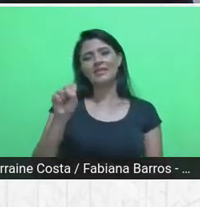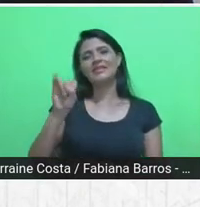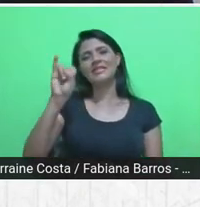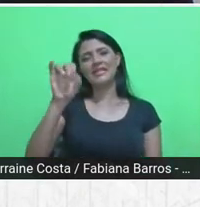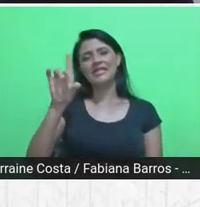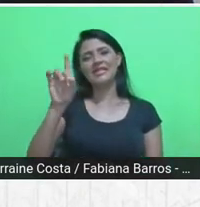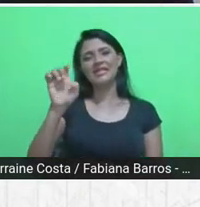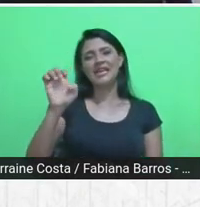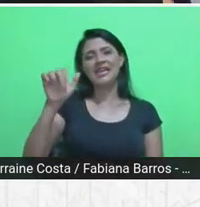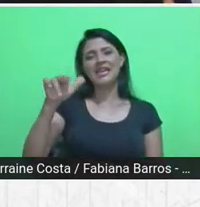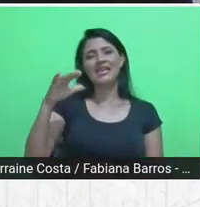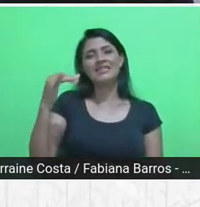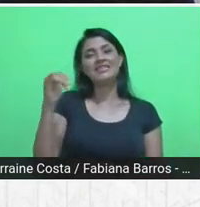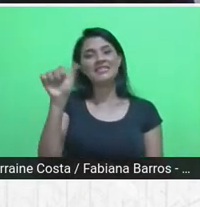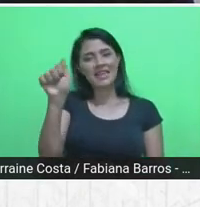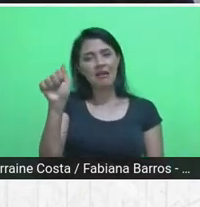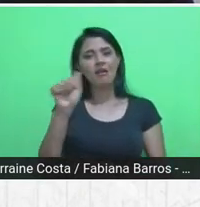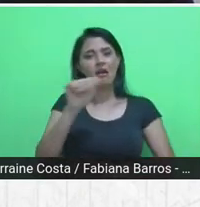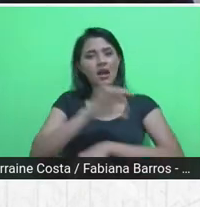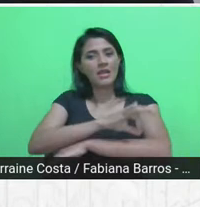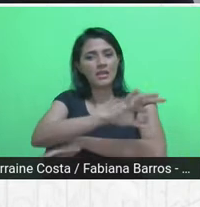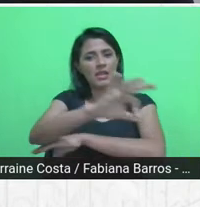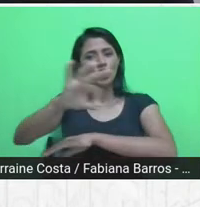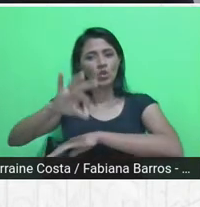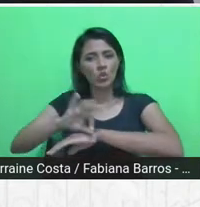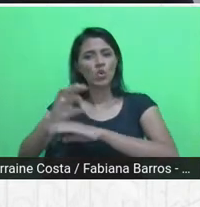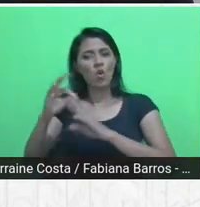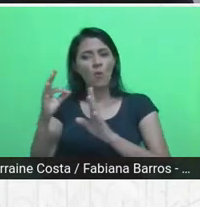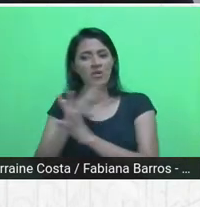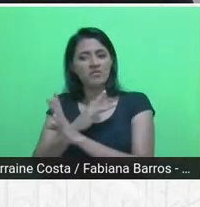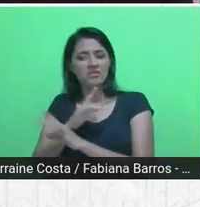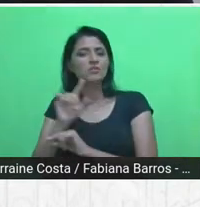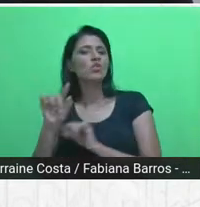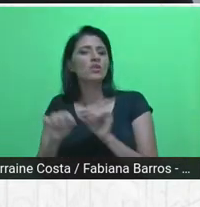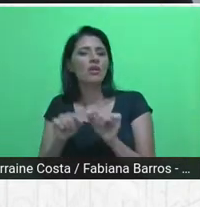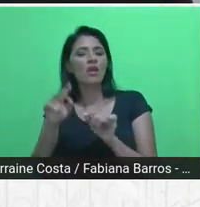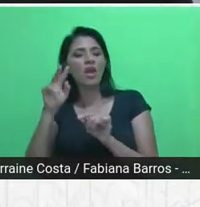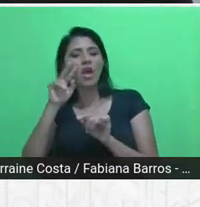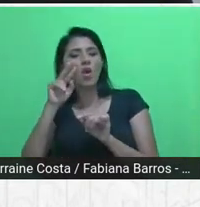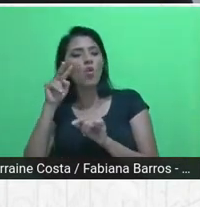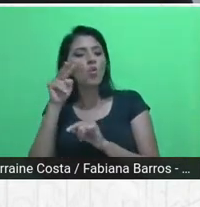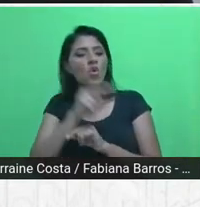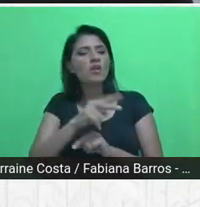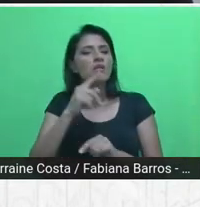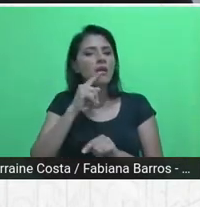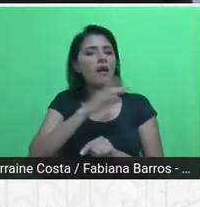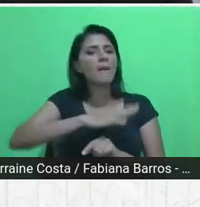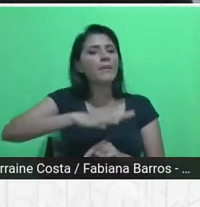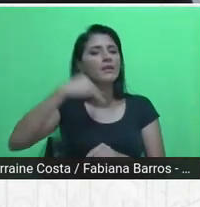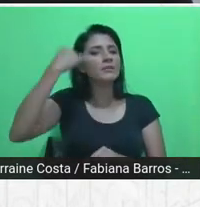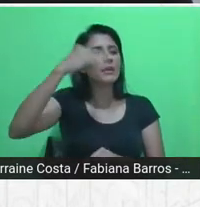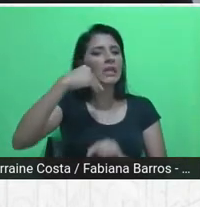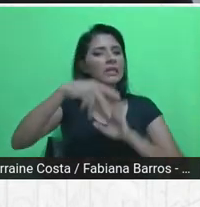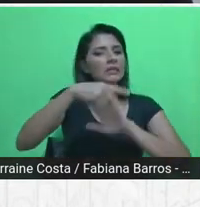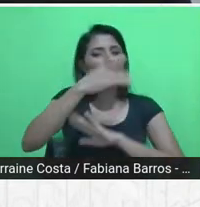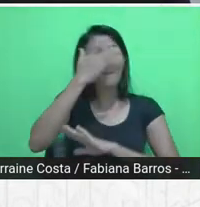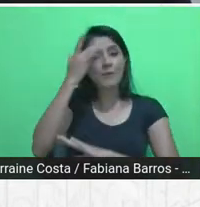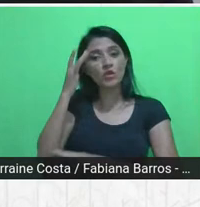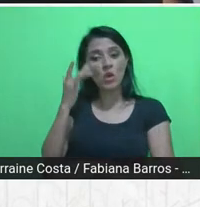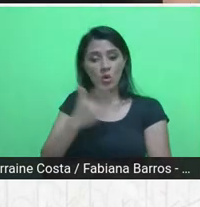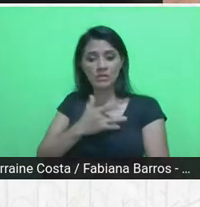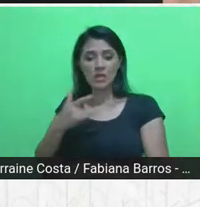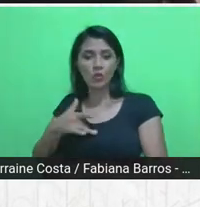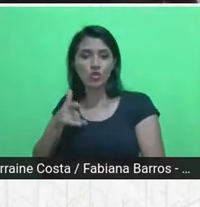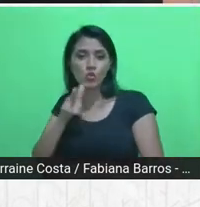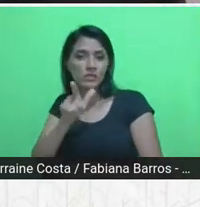um olhar para a experiência do que o pessoal da área da saúde conseguiu conquistar e eu acho